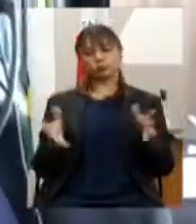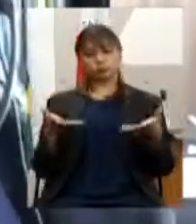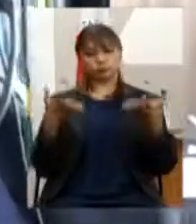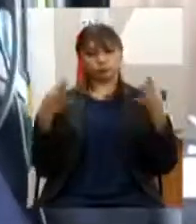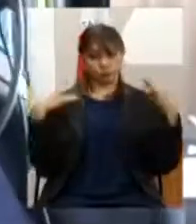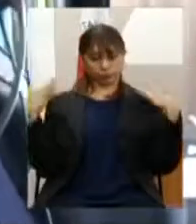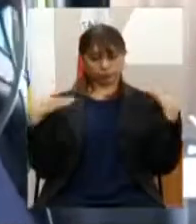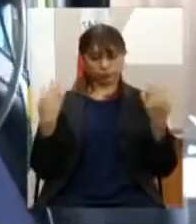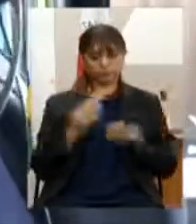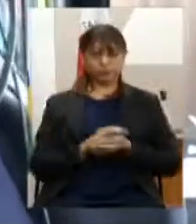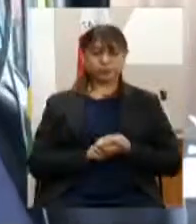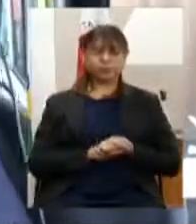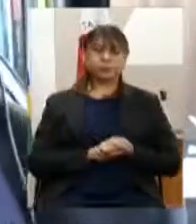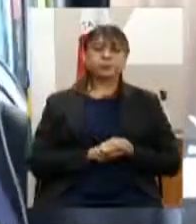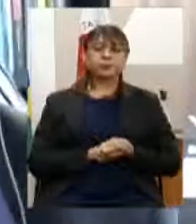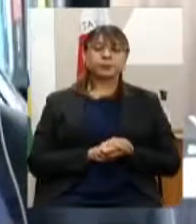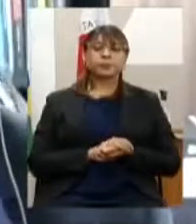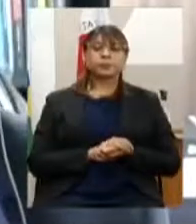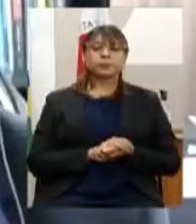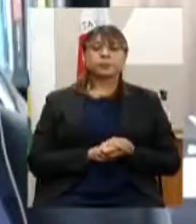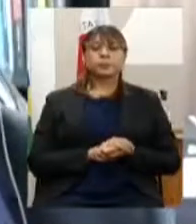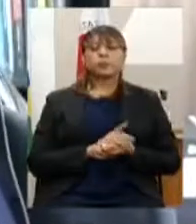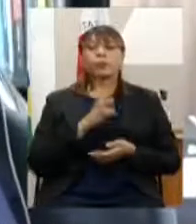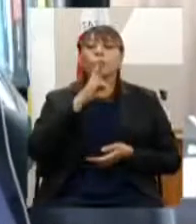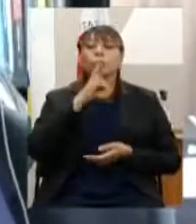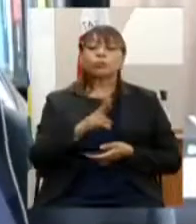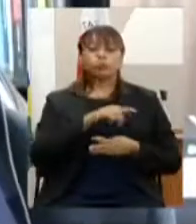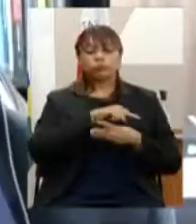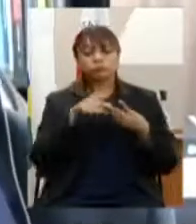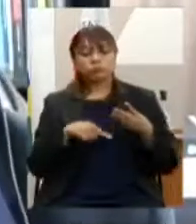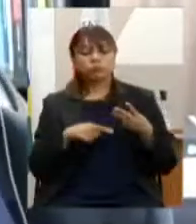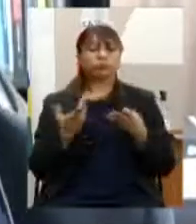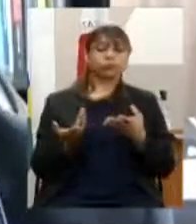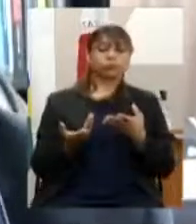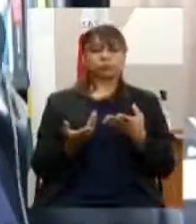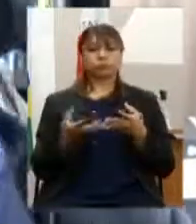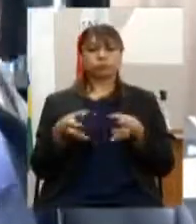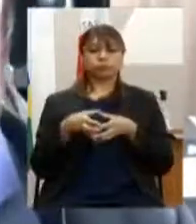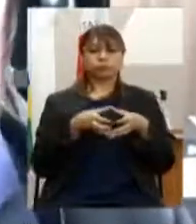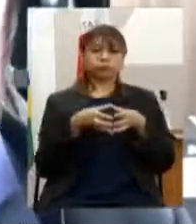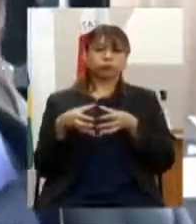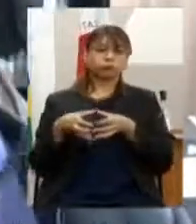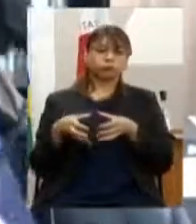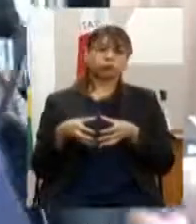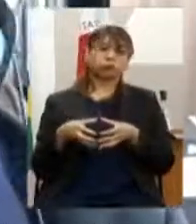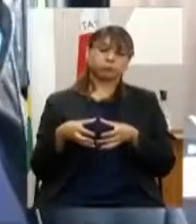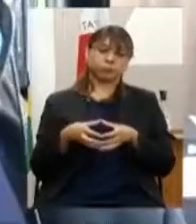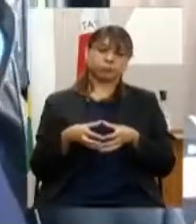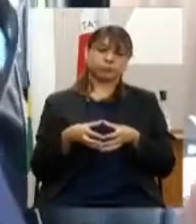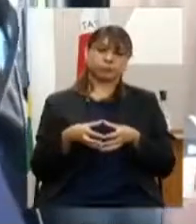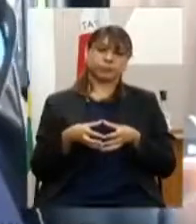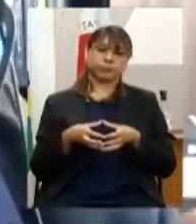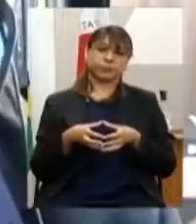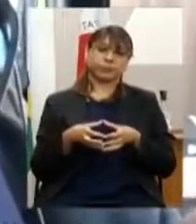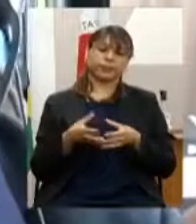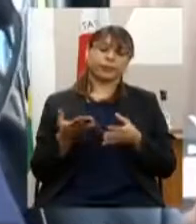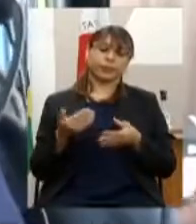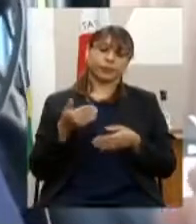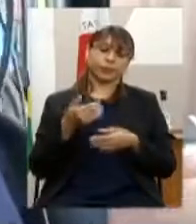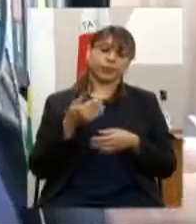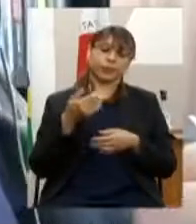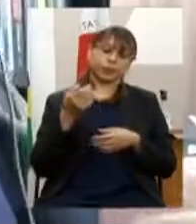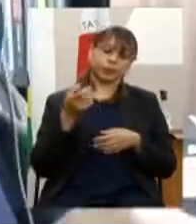os resultados apresentados dentro das discussões eles aí para o PPAG 2020